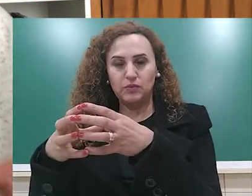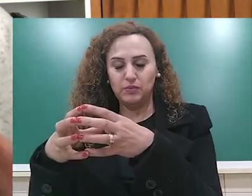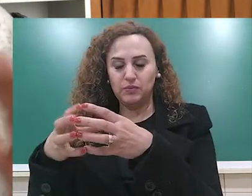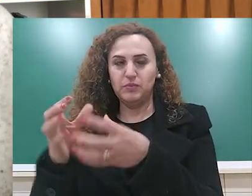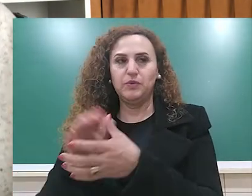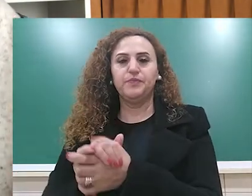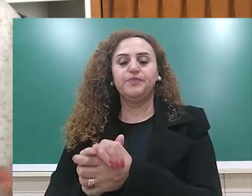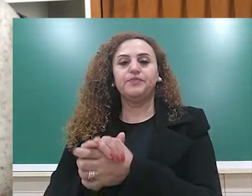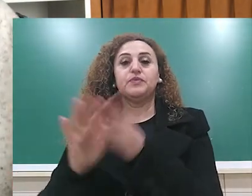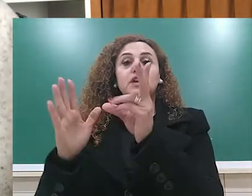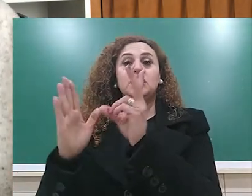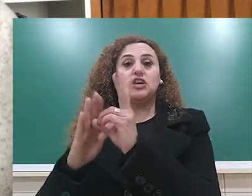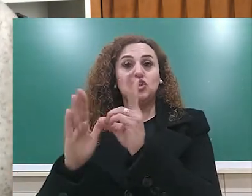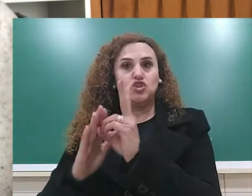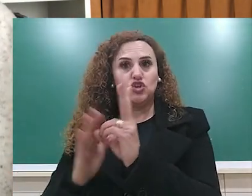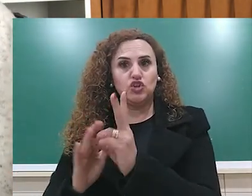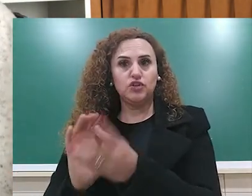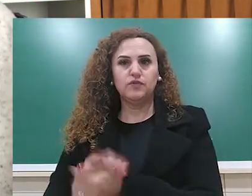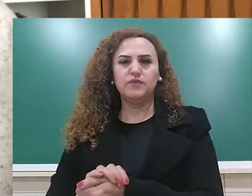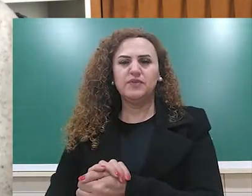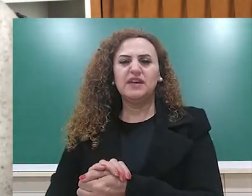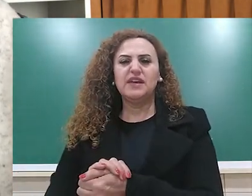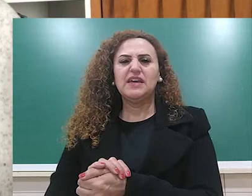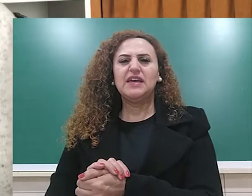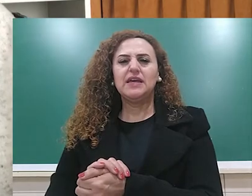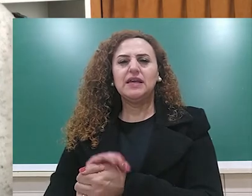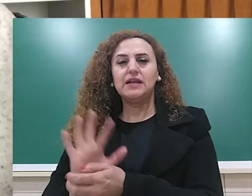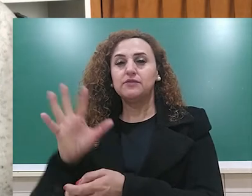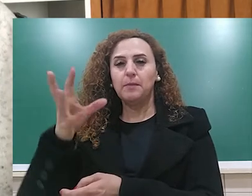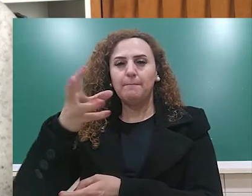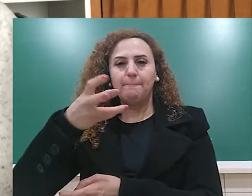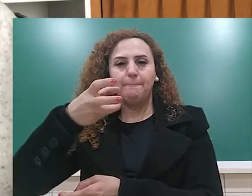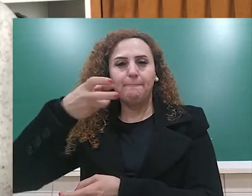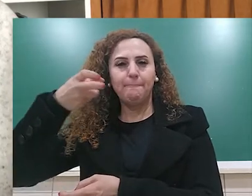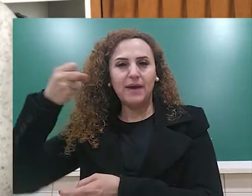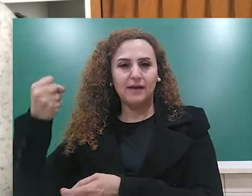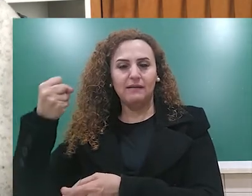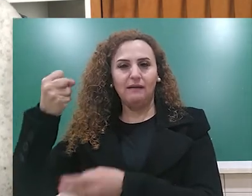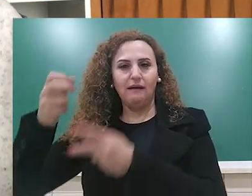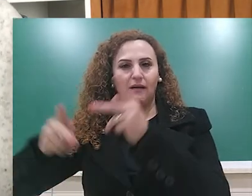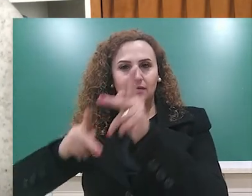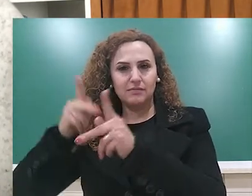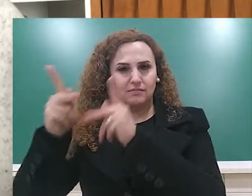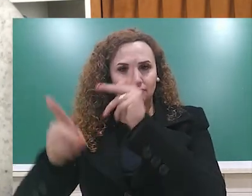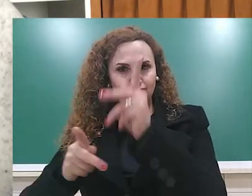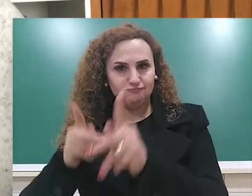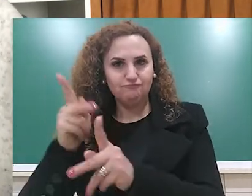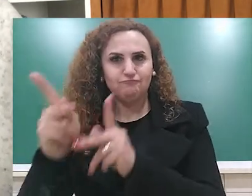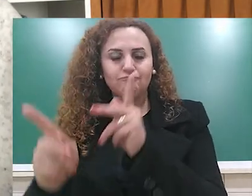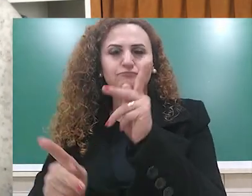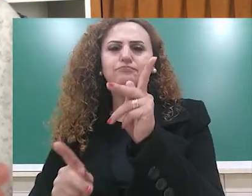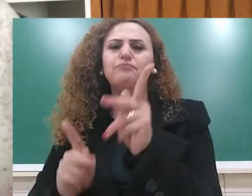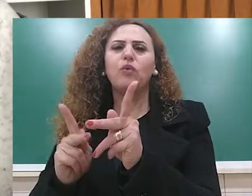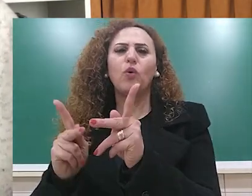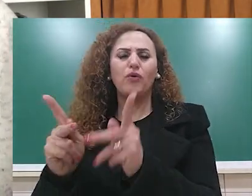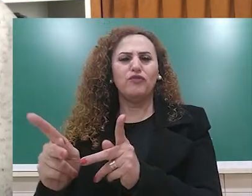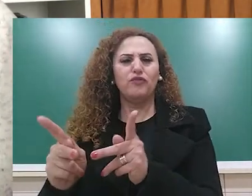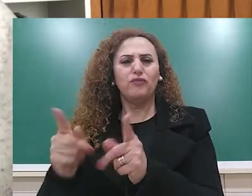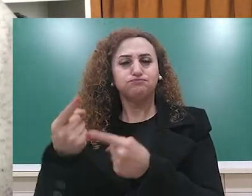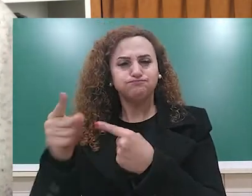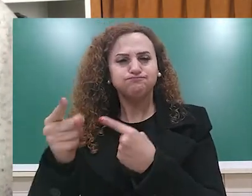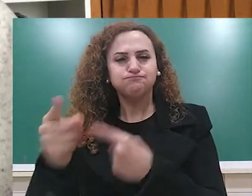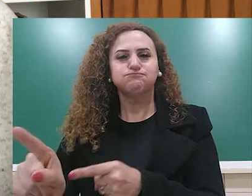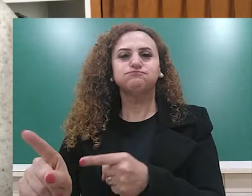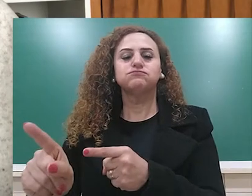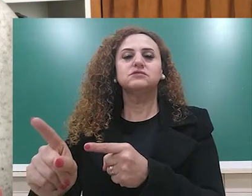eles vão, então, invadir essa aldeia para corromper os habitantes desse lugar. O que é que eles fazem para